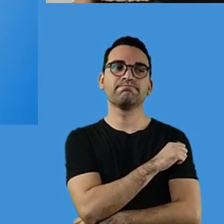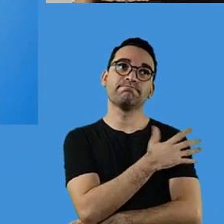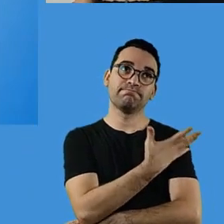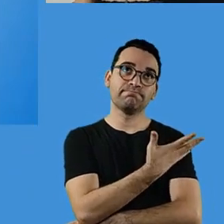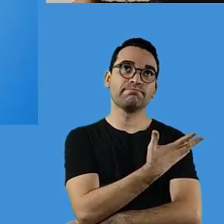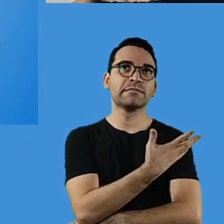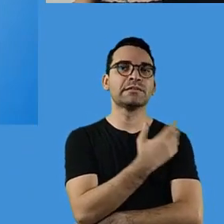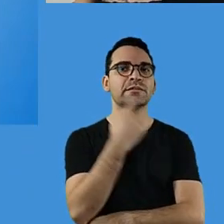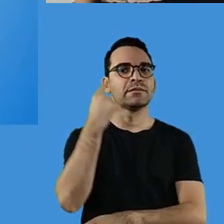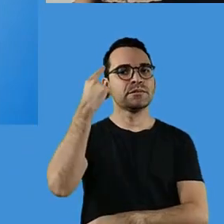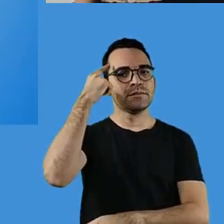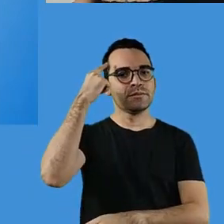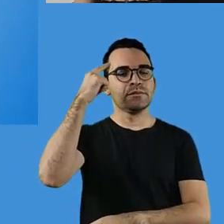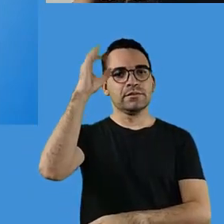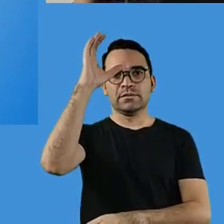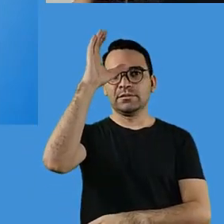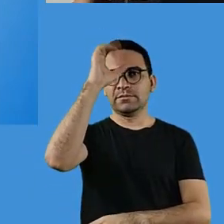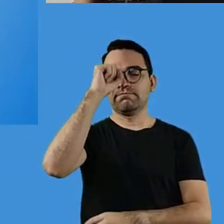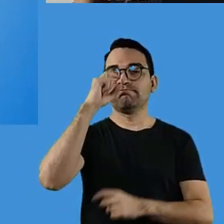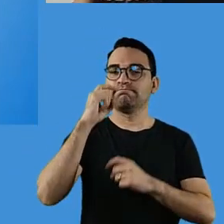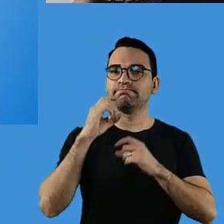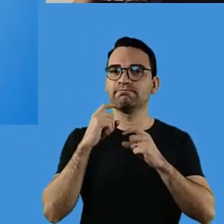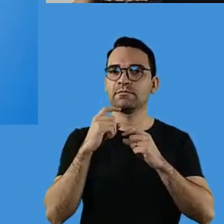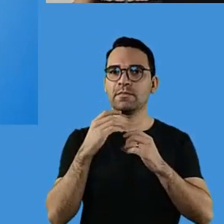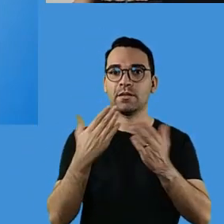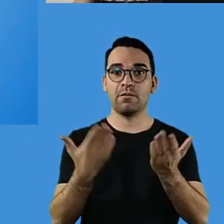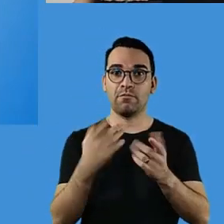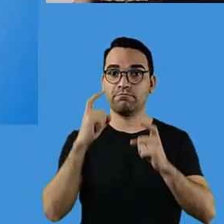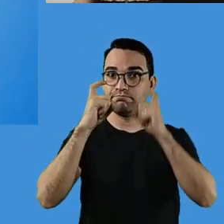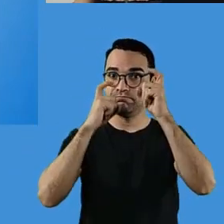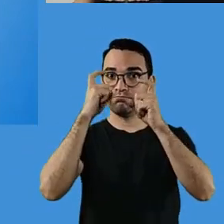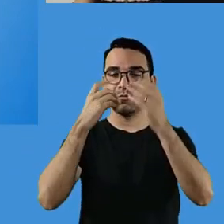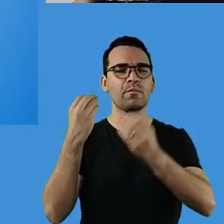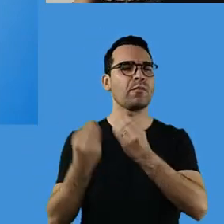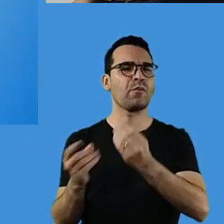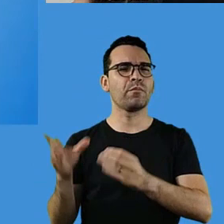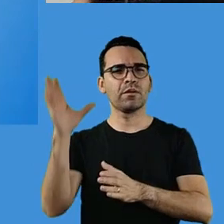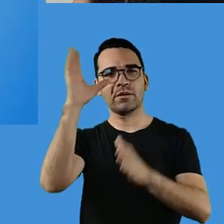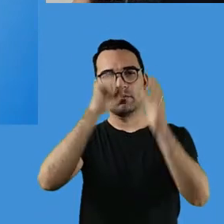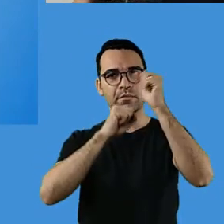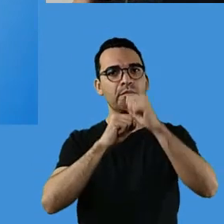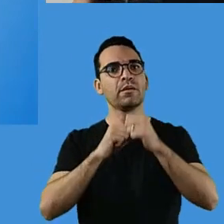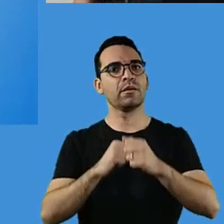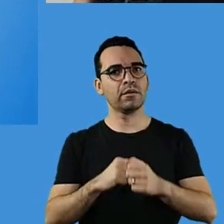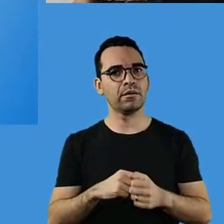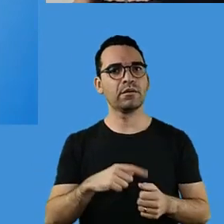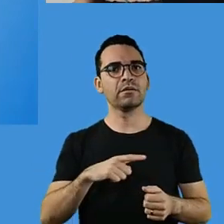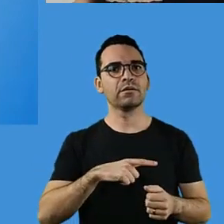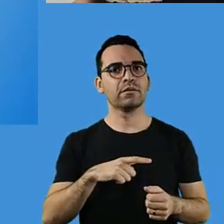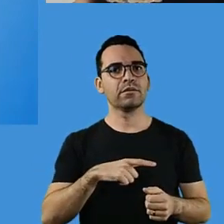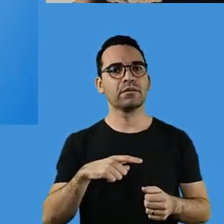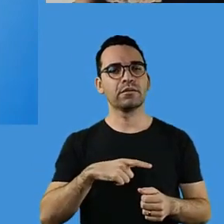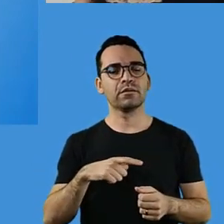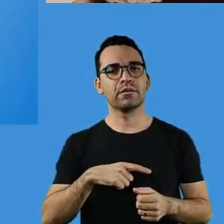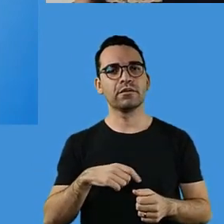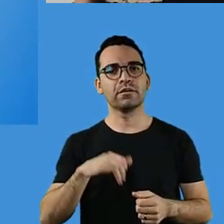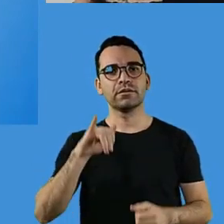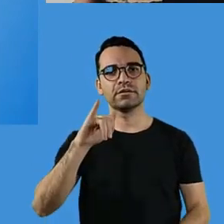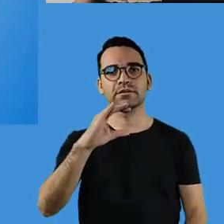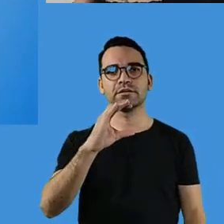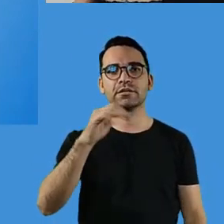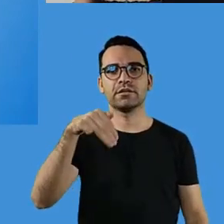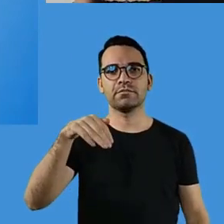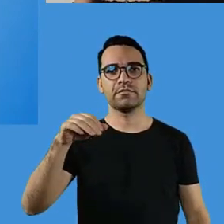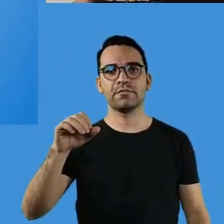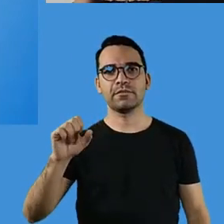uma preocupação maior com a aprendizagem dos alunos, porque impacta também na arrecadação do município e a arrecadação do